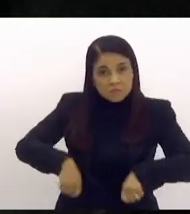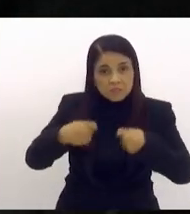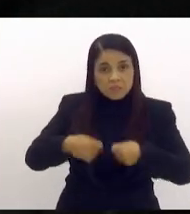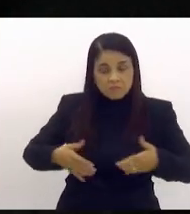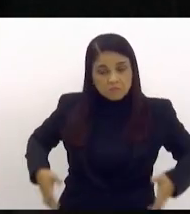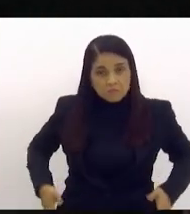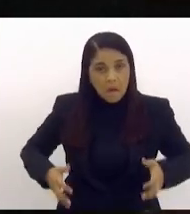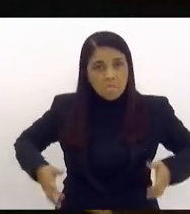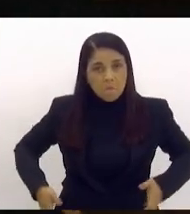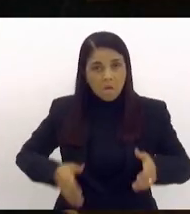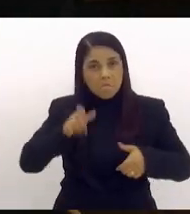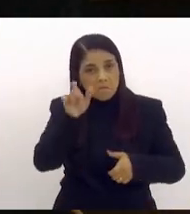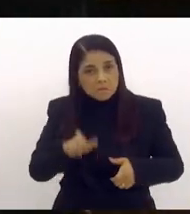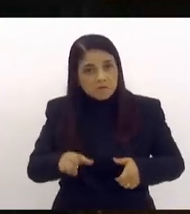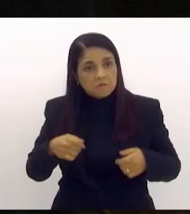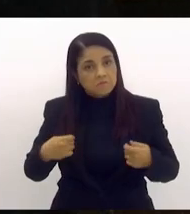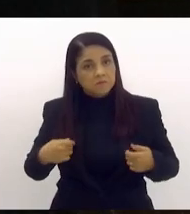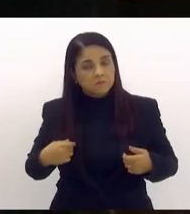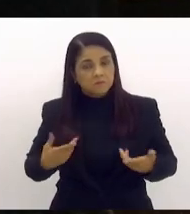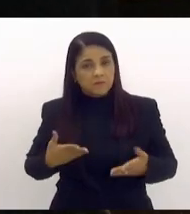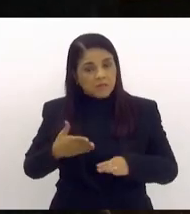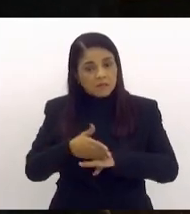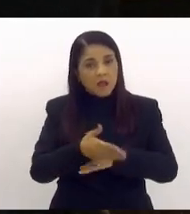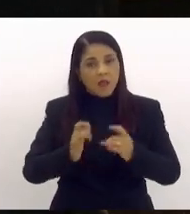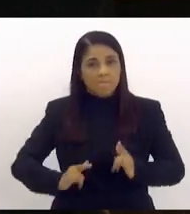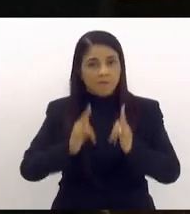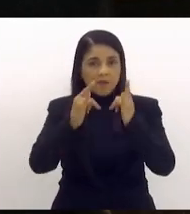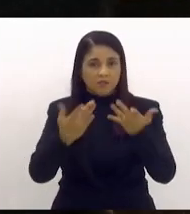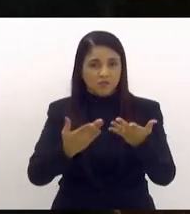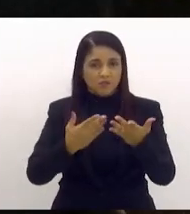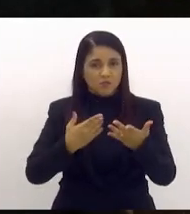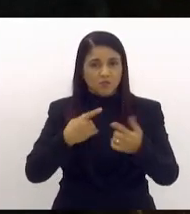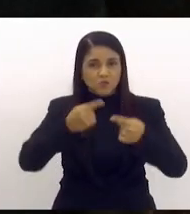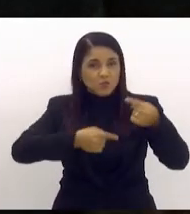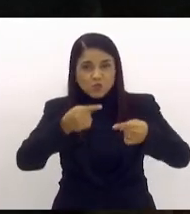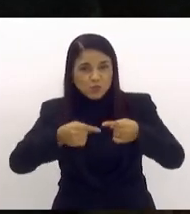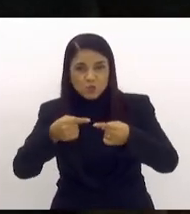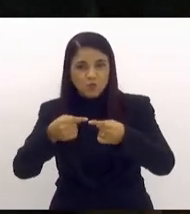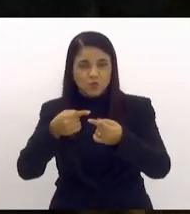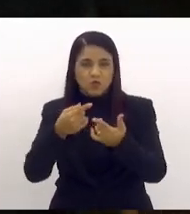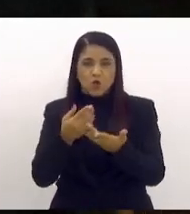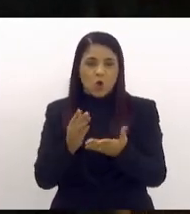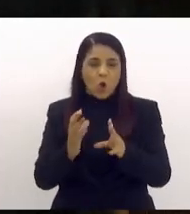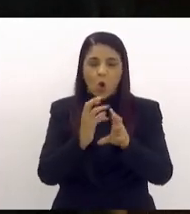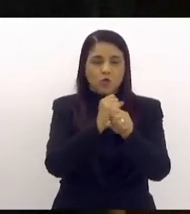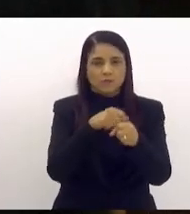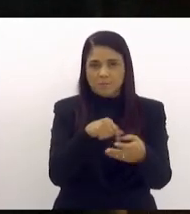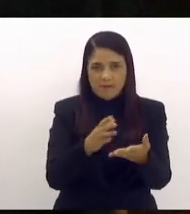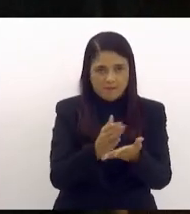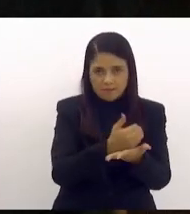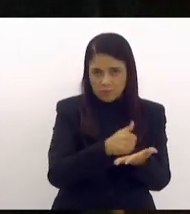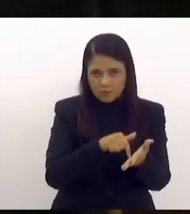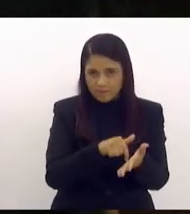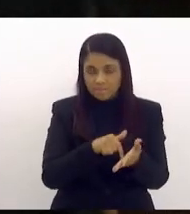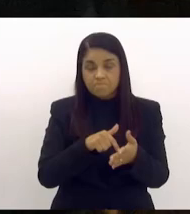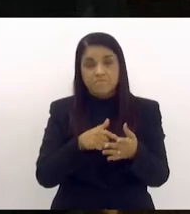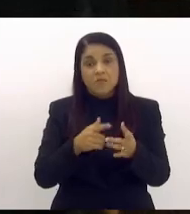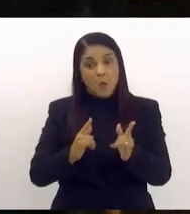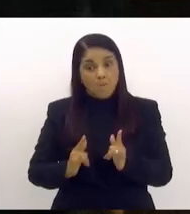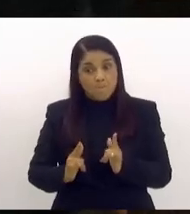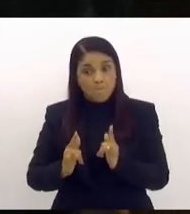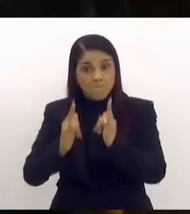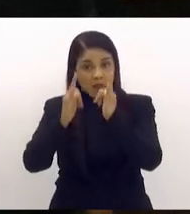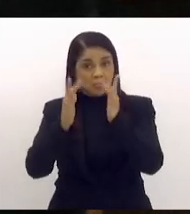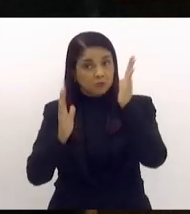de rodas possam entrar. A não discute orçamento, a gente discute um prazo para que os prédios se adaptem. Eu